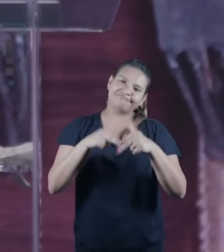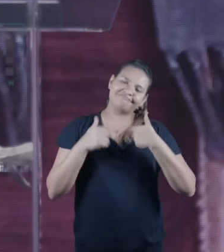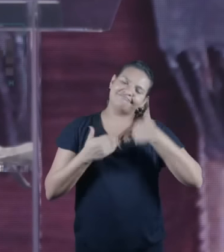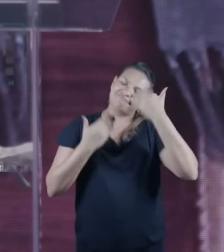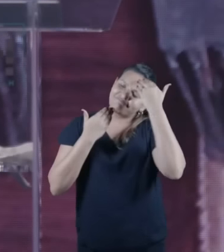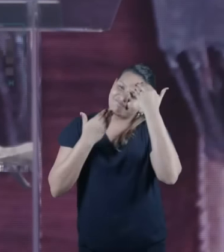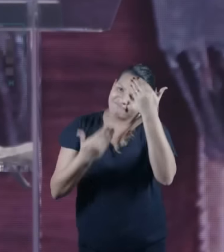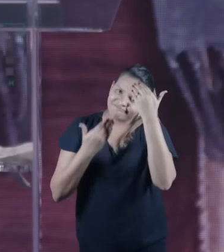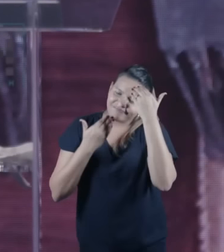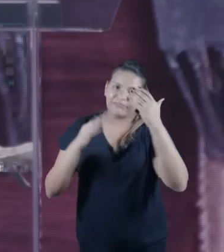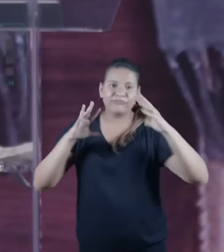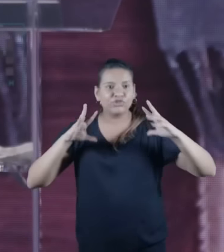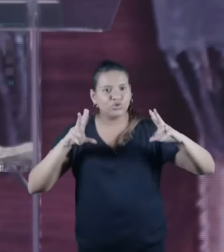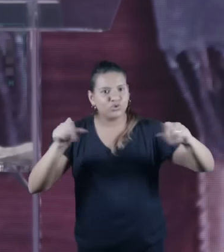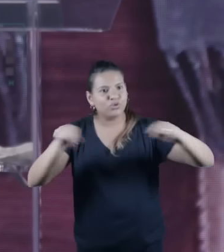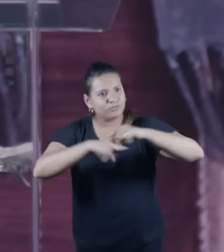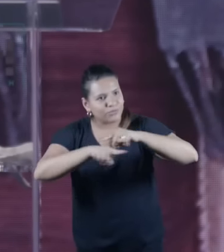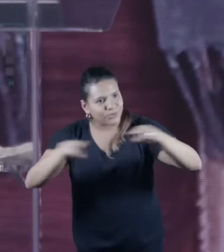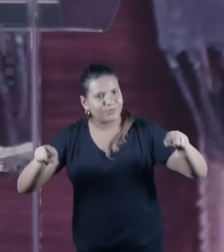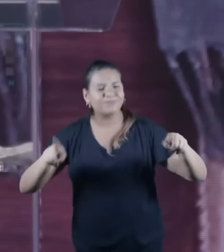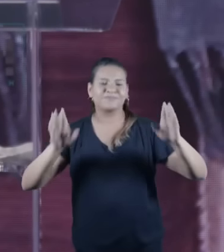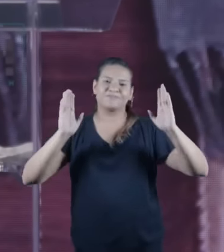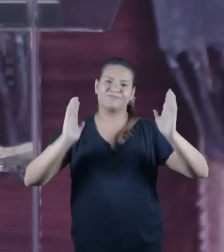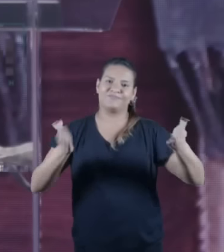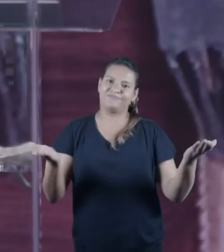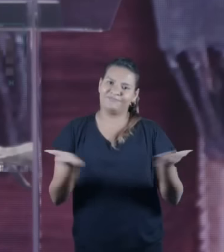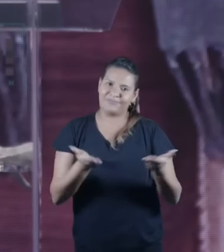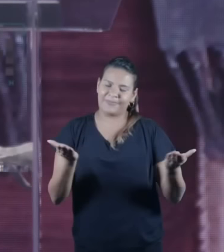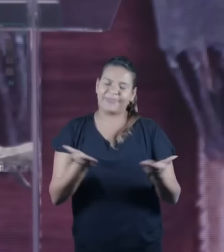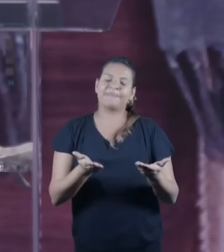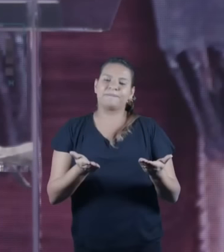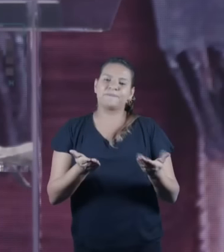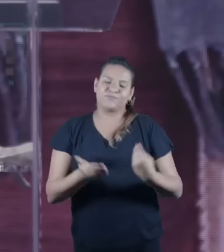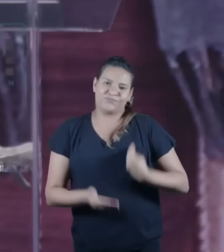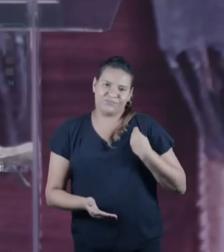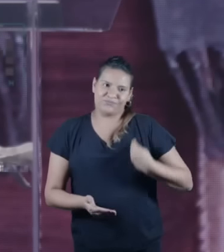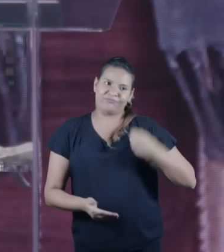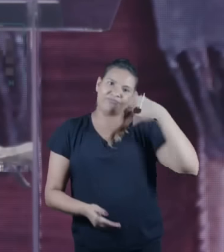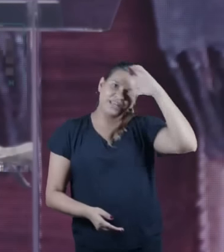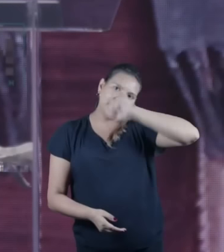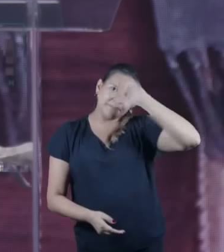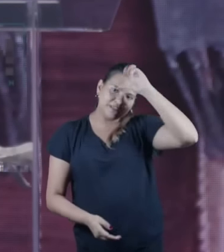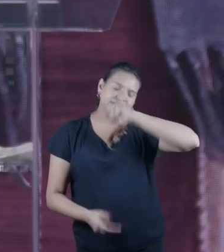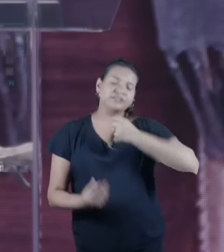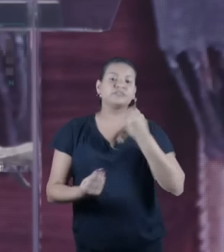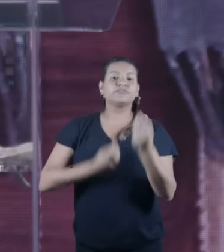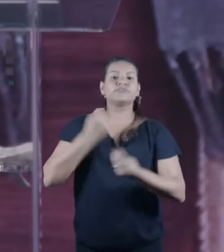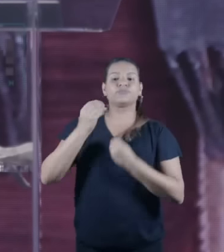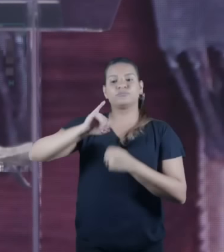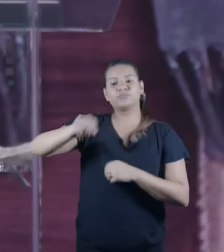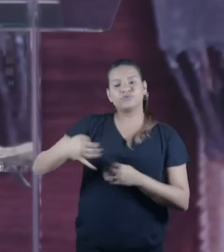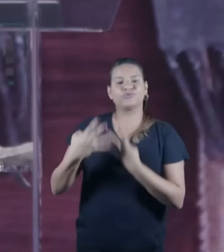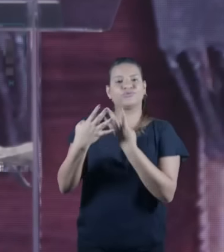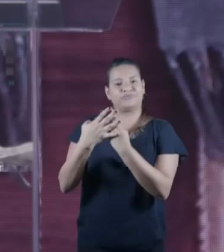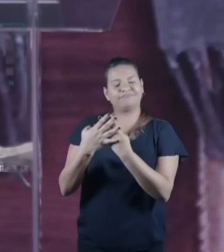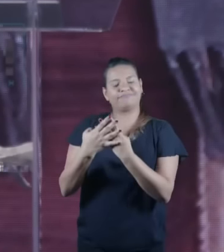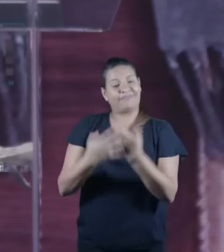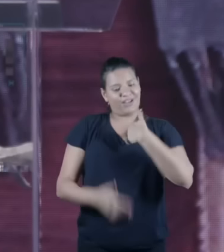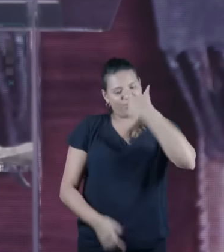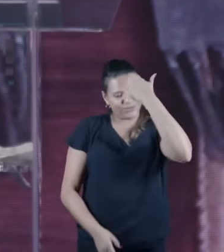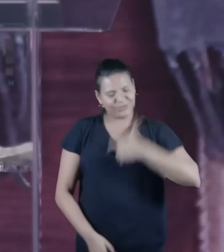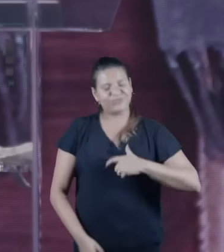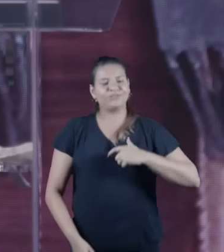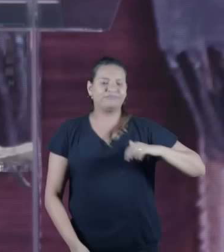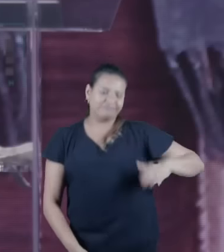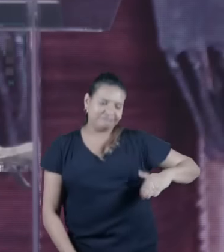a todos que estavam aqui dispostos a ouvir também um pouco das raízes judaicas pela boca de uma pessoa